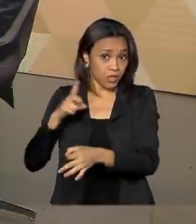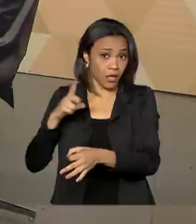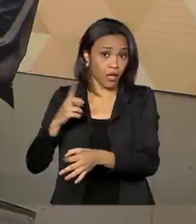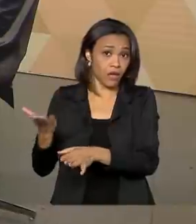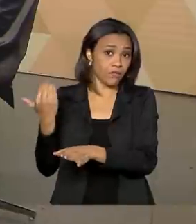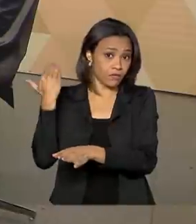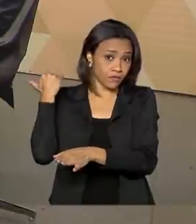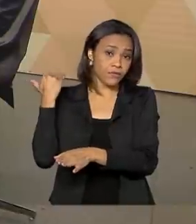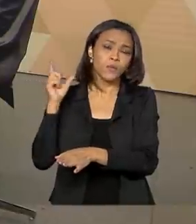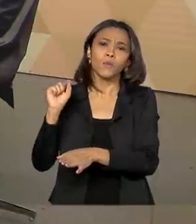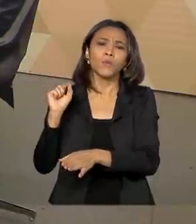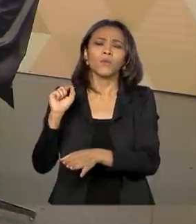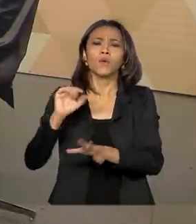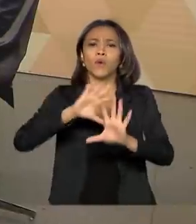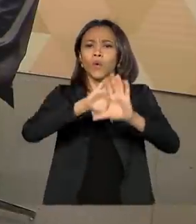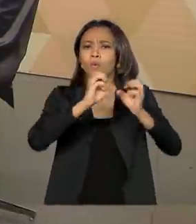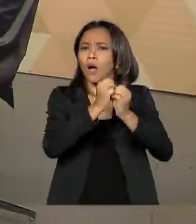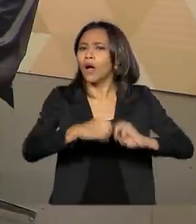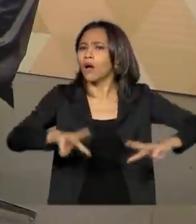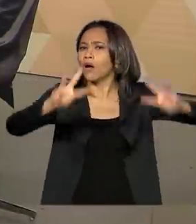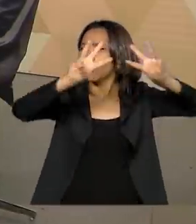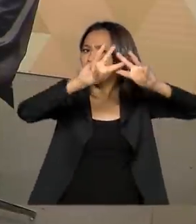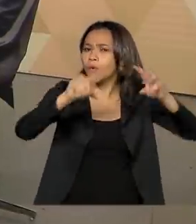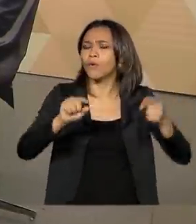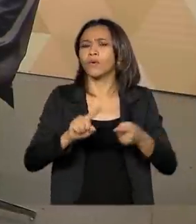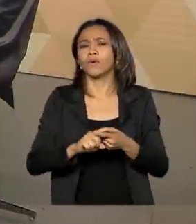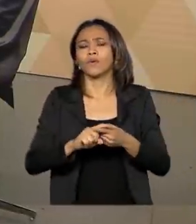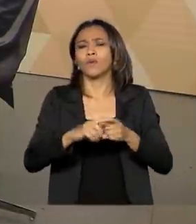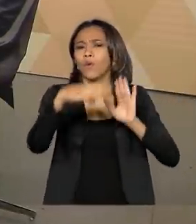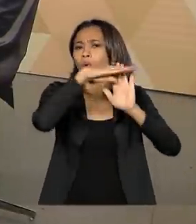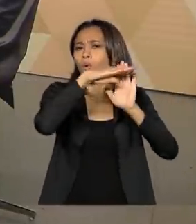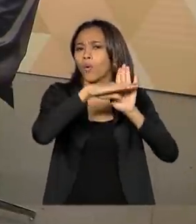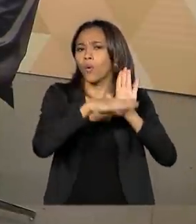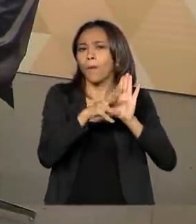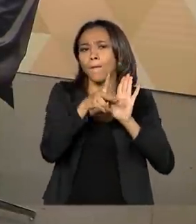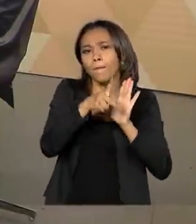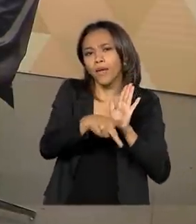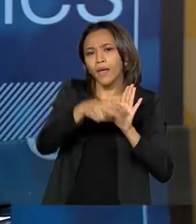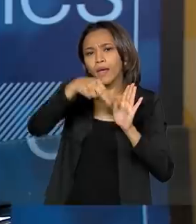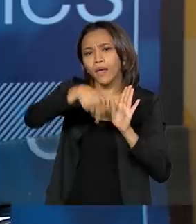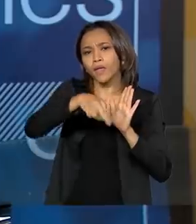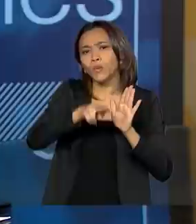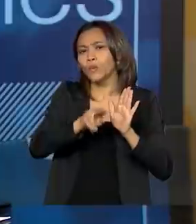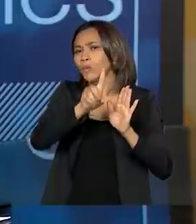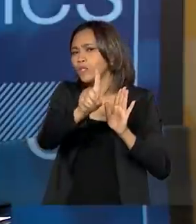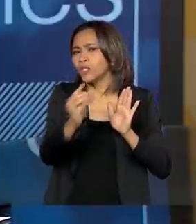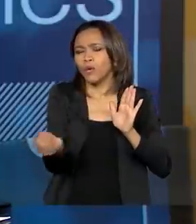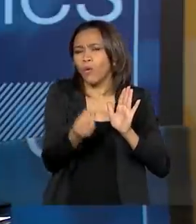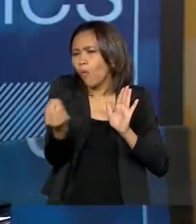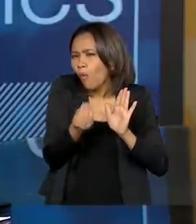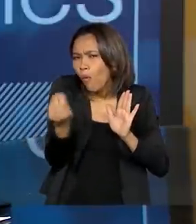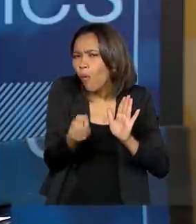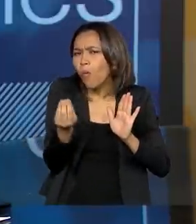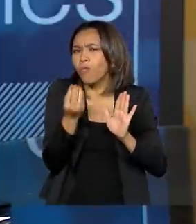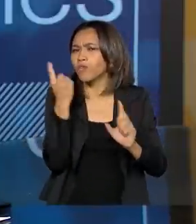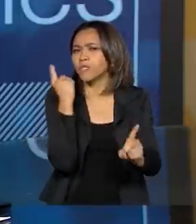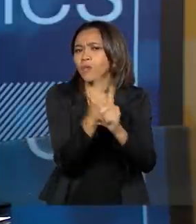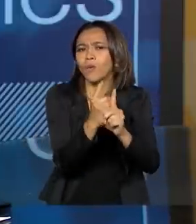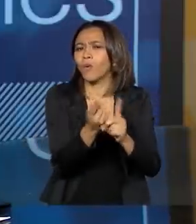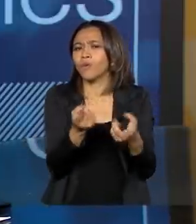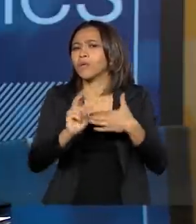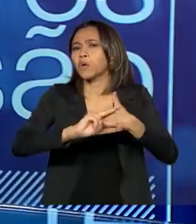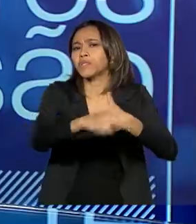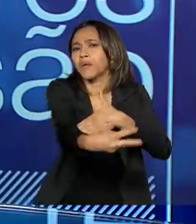Organização das Nações Unidas, com o PNUD. Como é que foram esses encontros? O que saiu desses encontros?